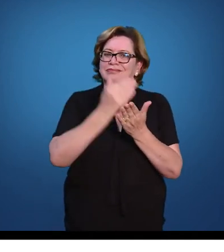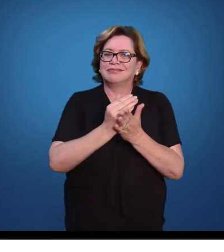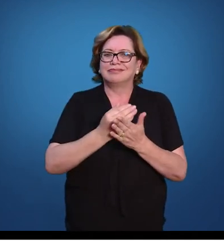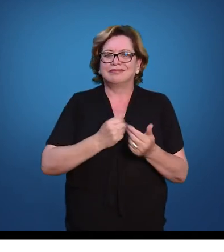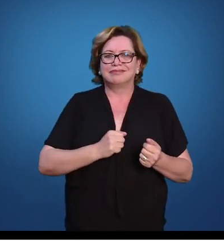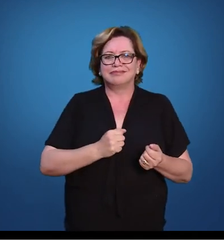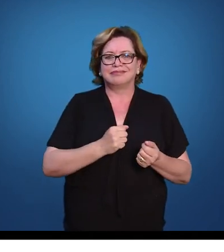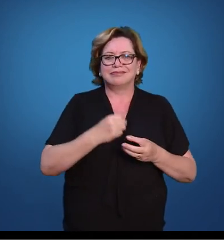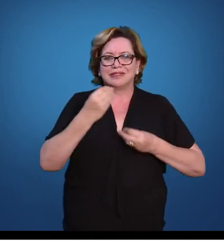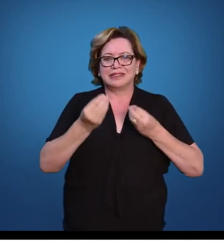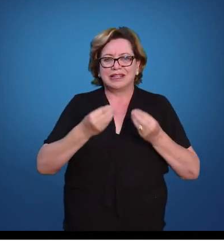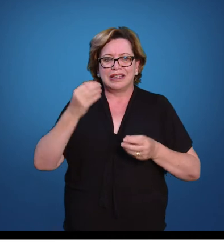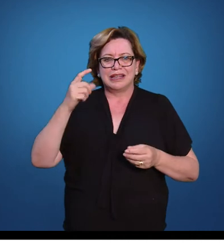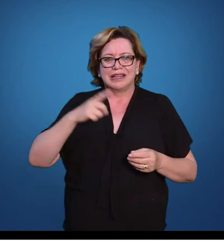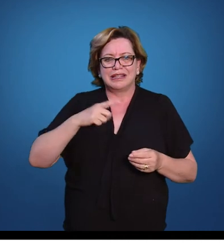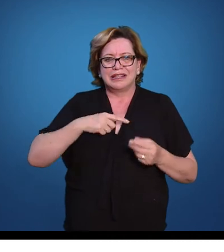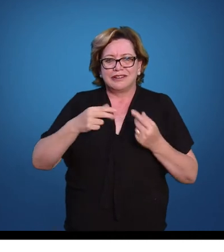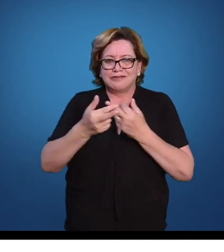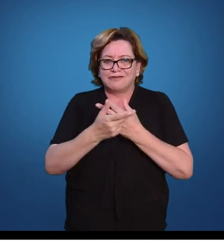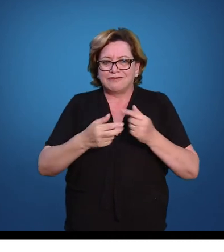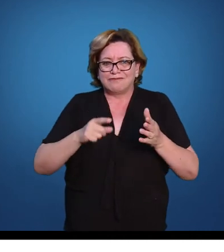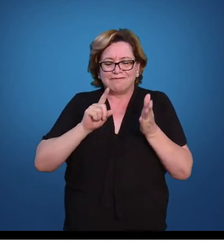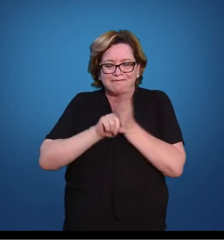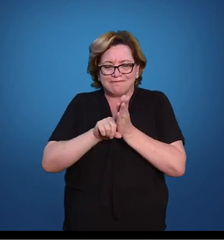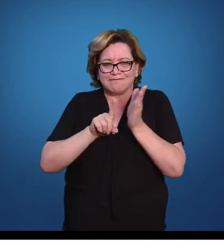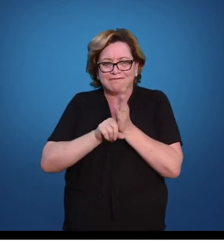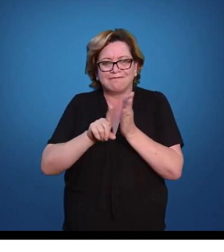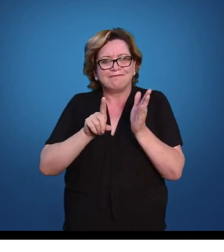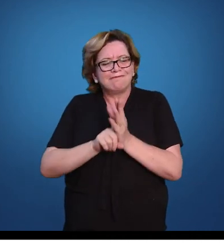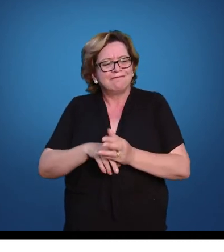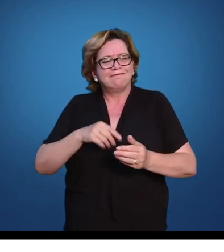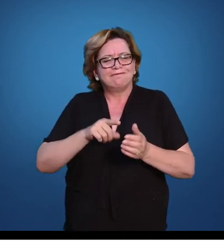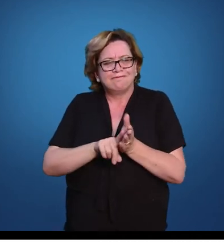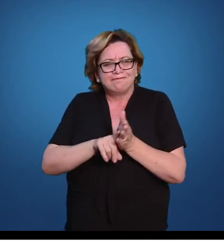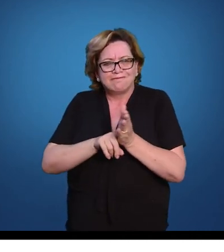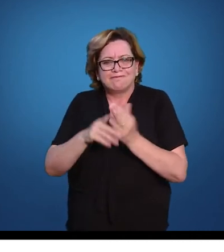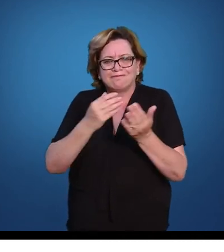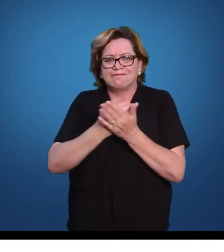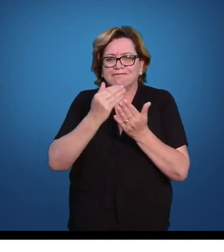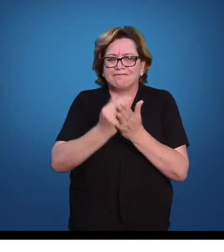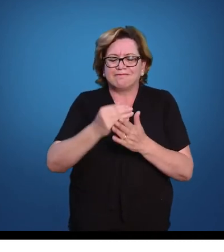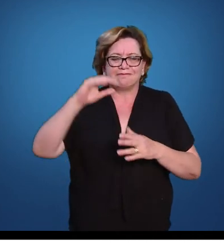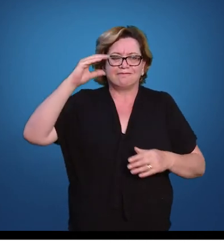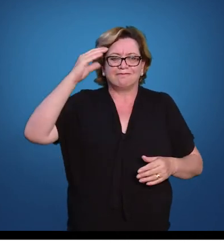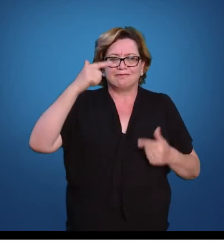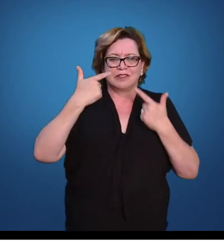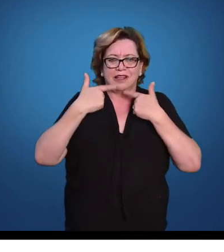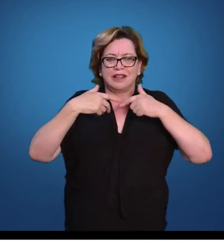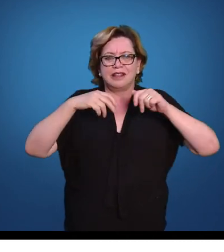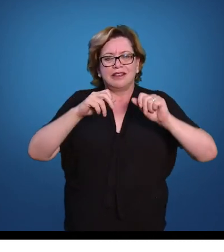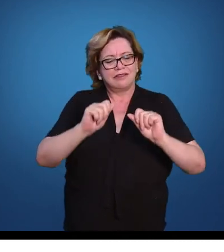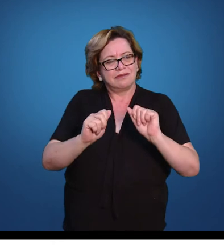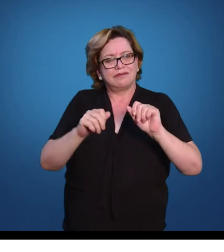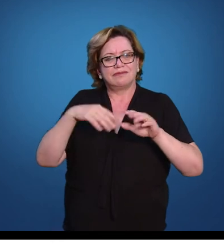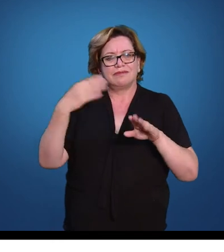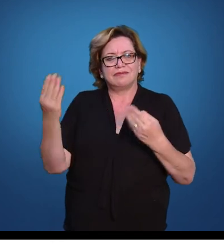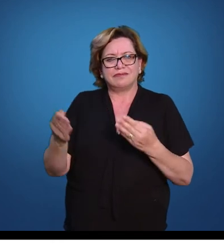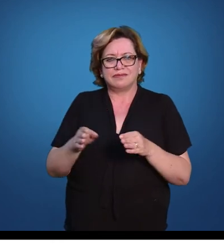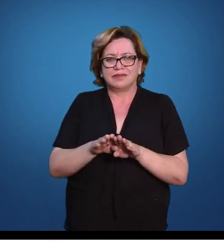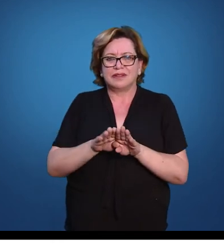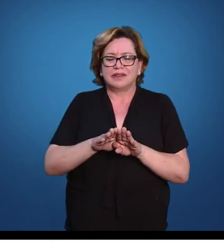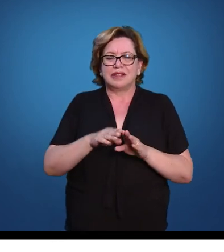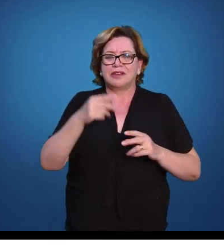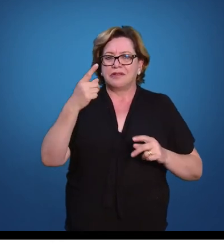-se a ter uma série de questões que vão culminar nessa ciência linguística de que nós vamos tratar, e um nome